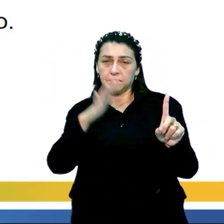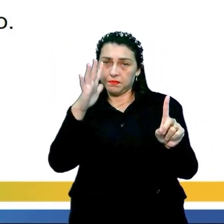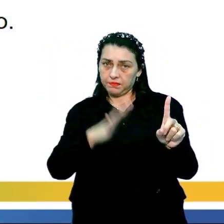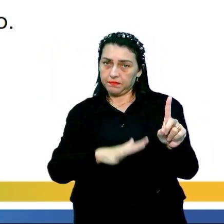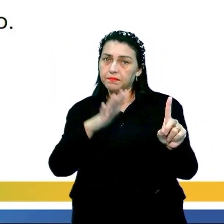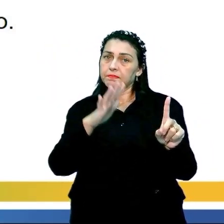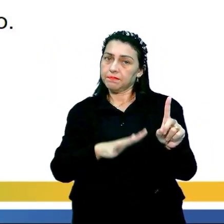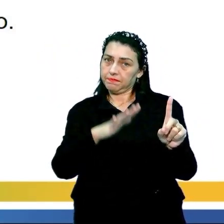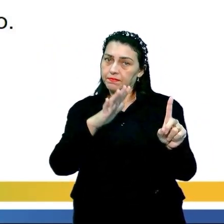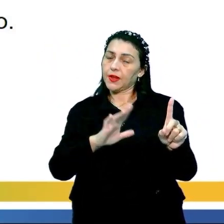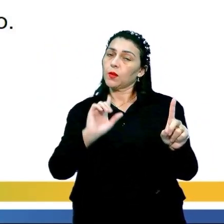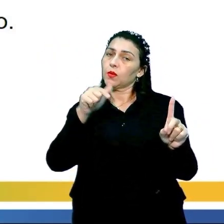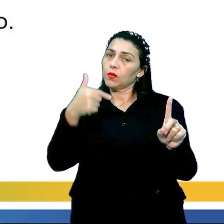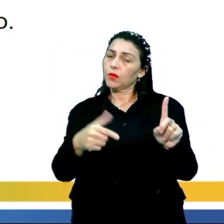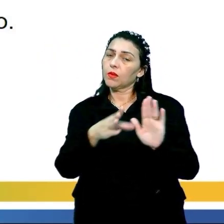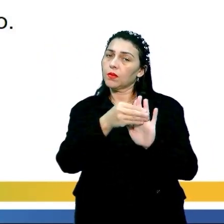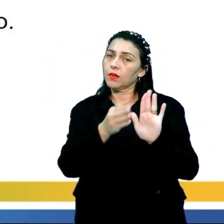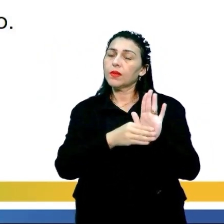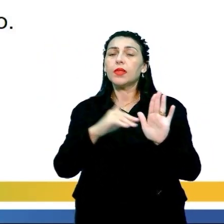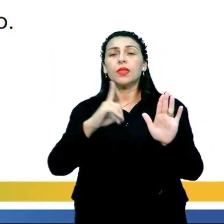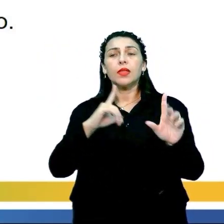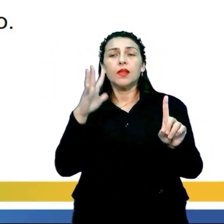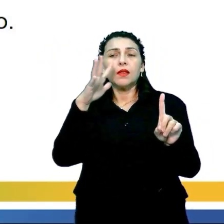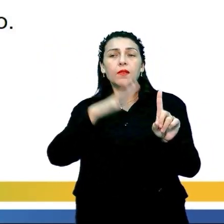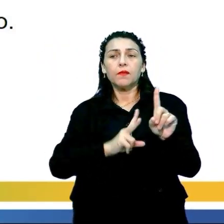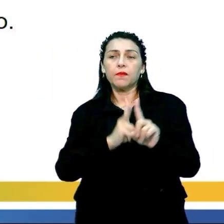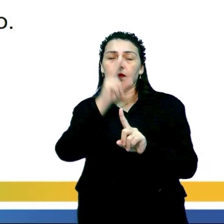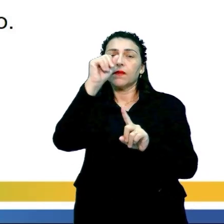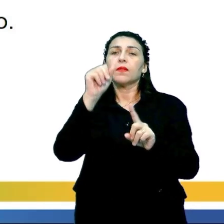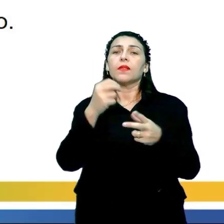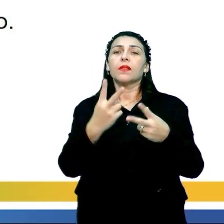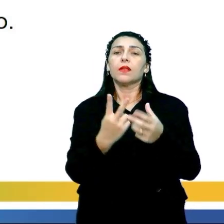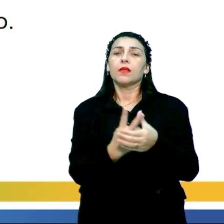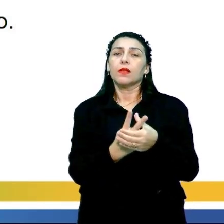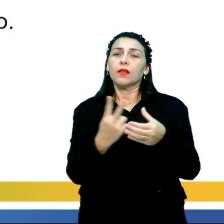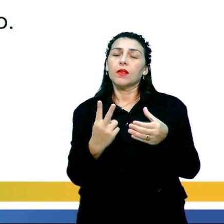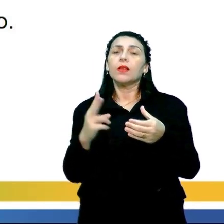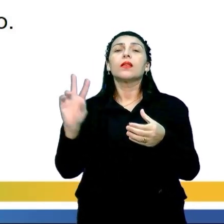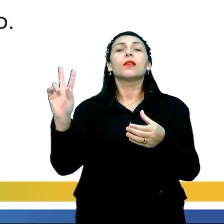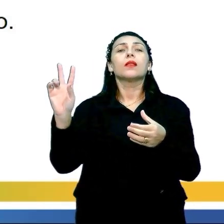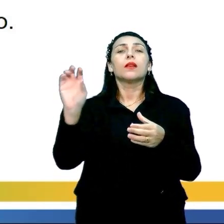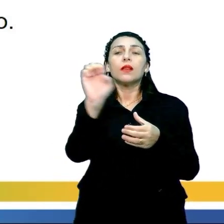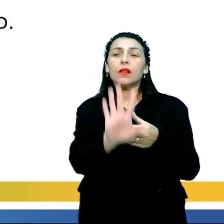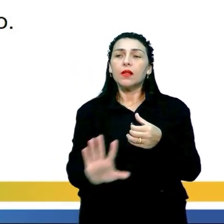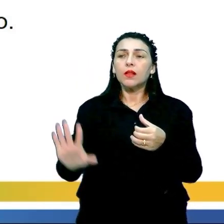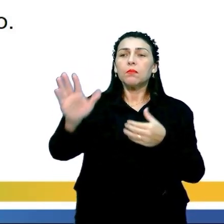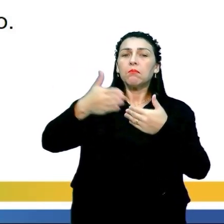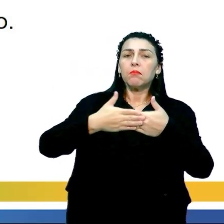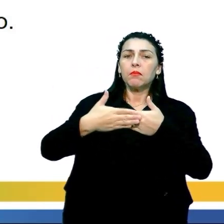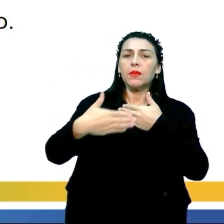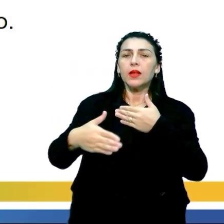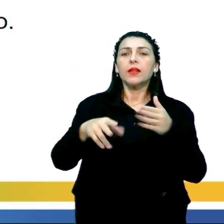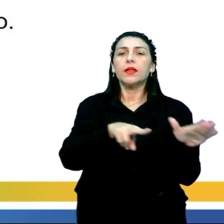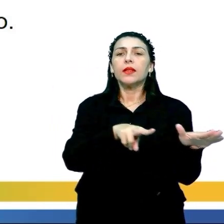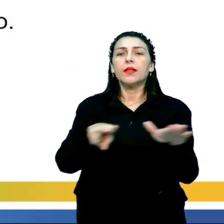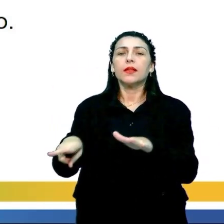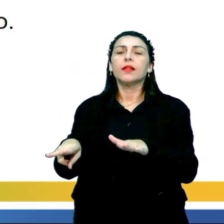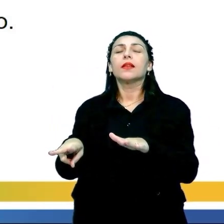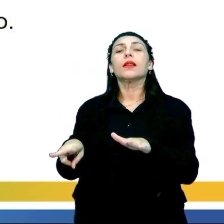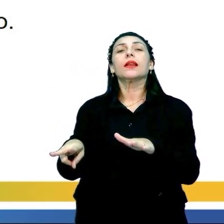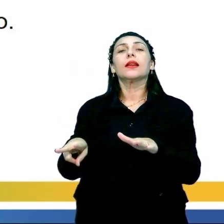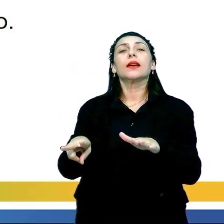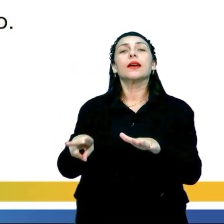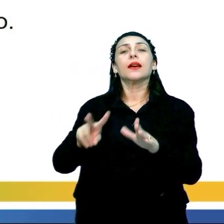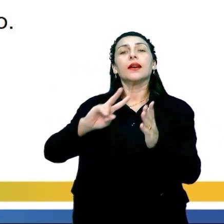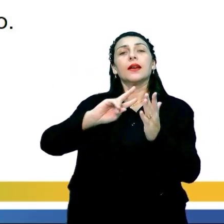é o nosso próximo conteúdo, teve forte influência das vanguardas europeias. A partir da Semana de Arte